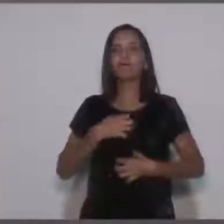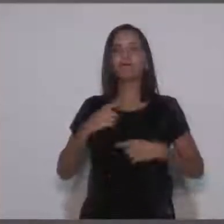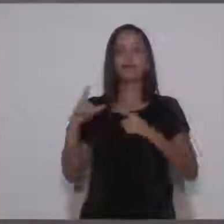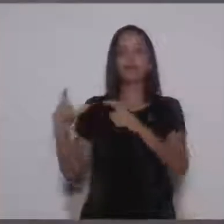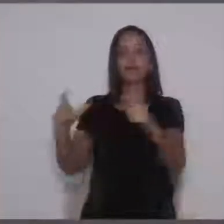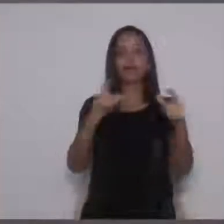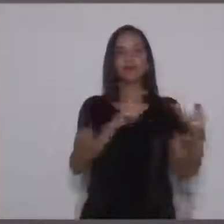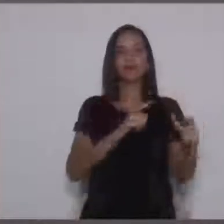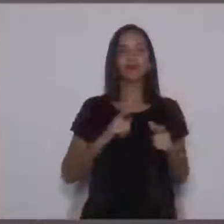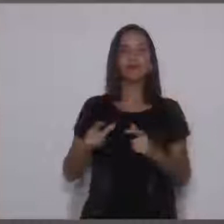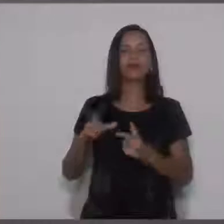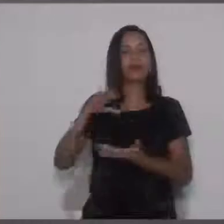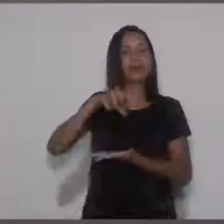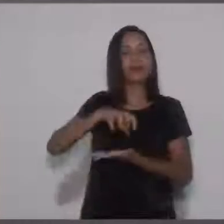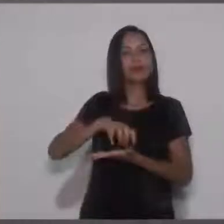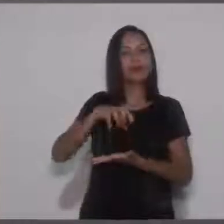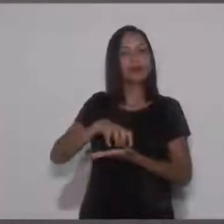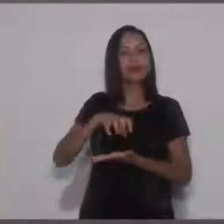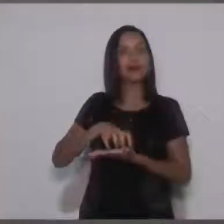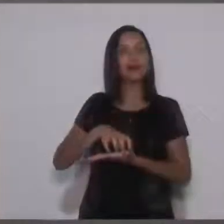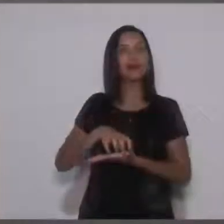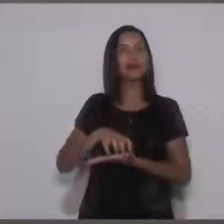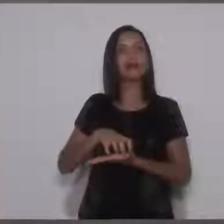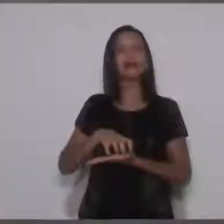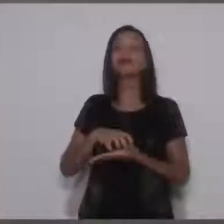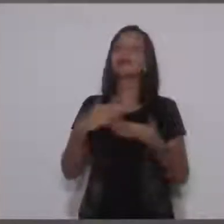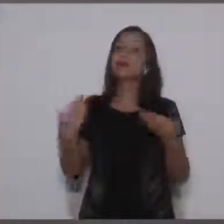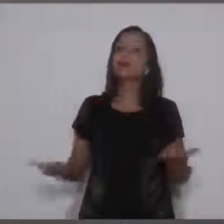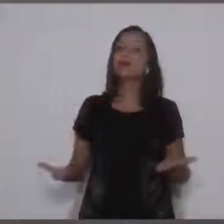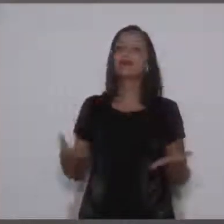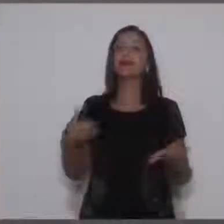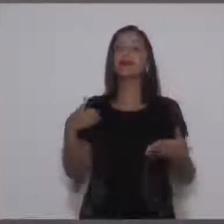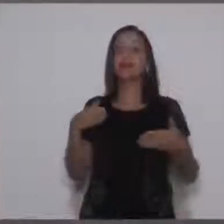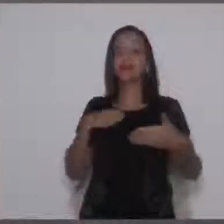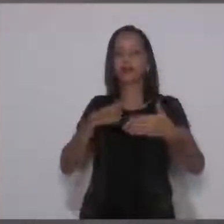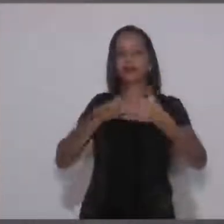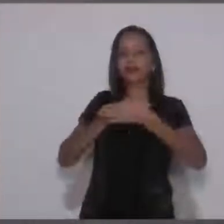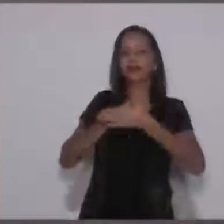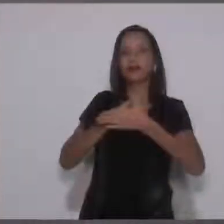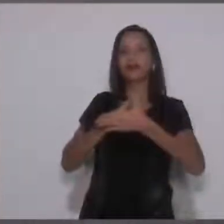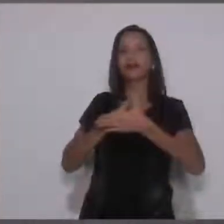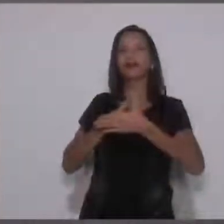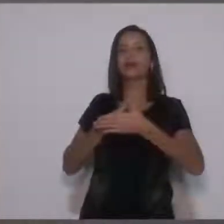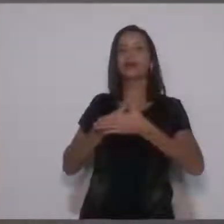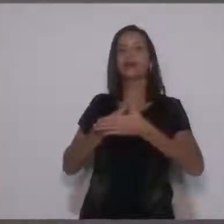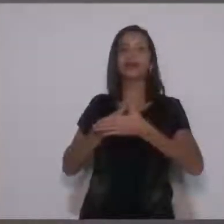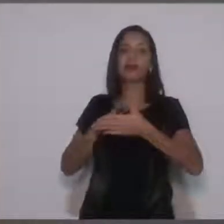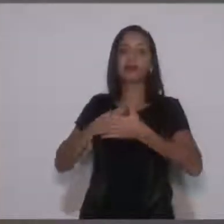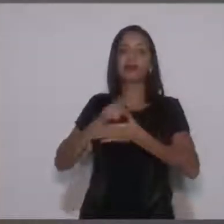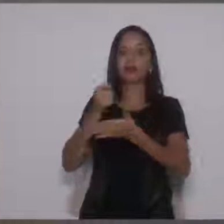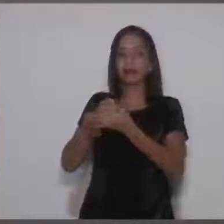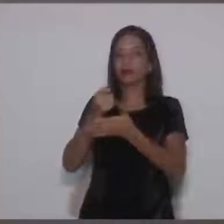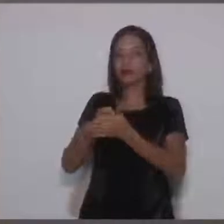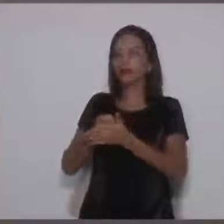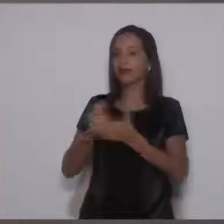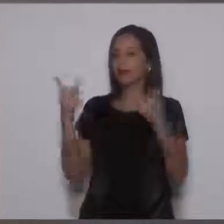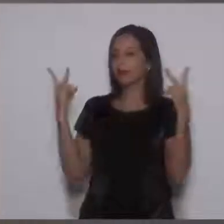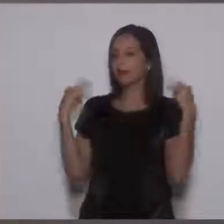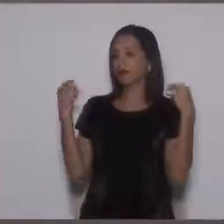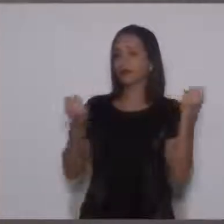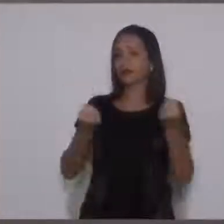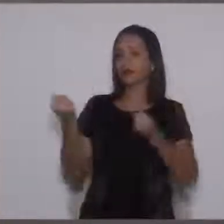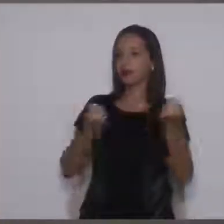ruas centrais e principais do bairro da Capela, por conta da interdição da João Midoeta, que tem obrigado os motoristas,